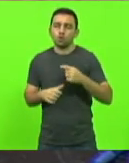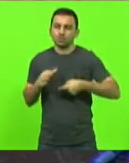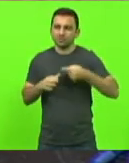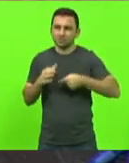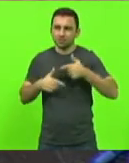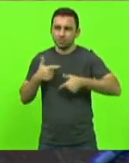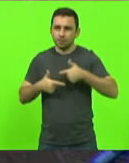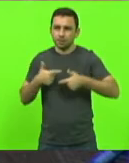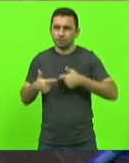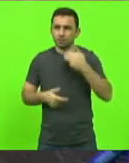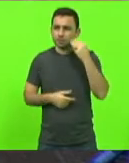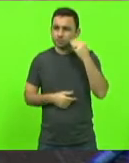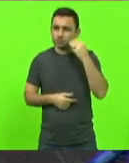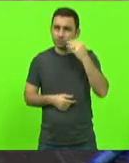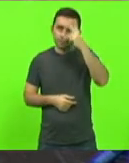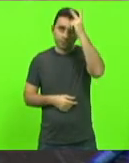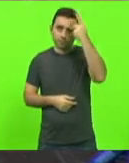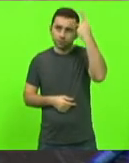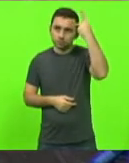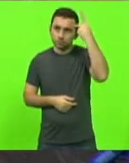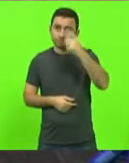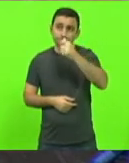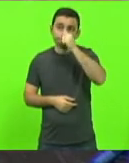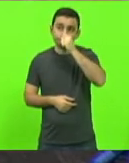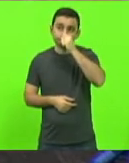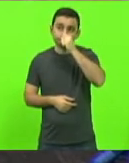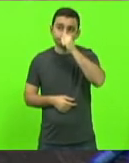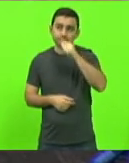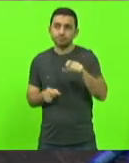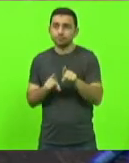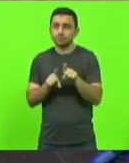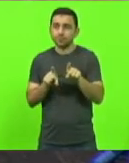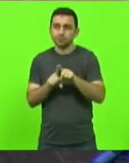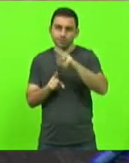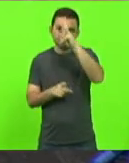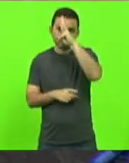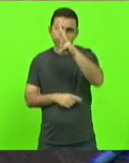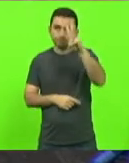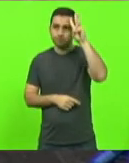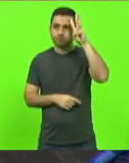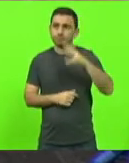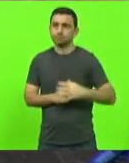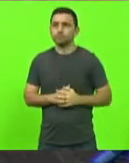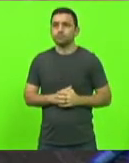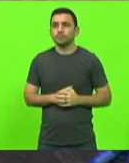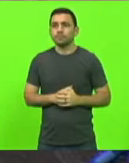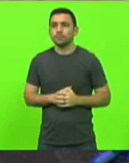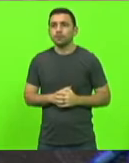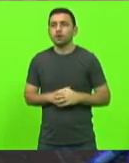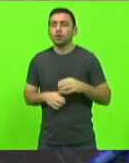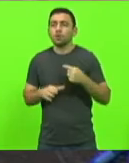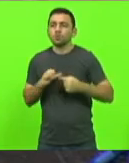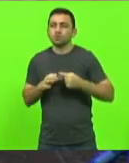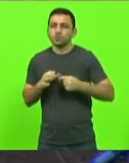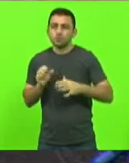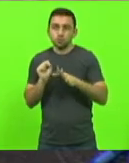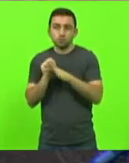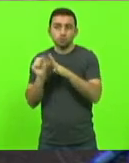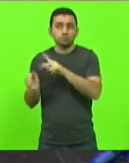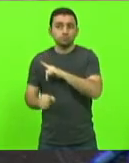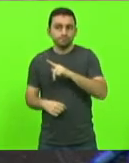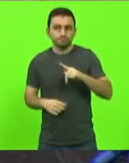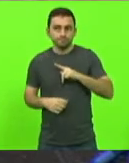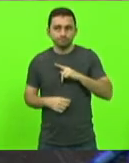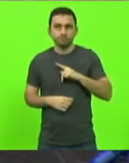deputada Paulinha, de novo, deputado João Amin e deputado Volney Weber. Na comissão de segurança pública, foi votado também,